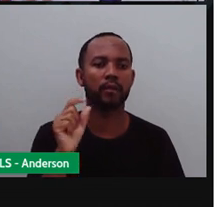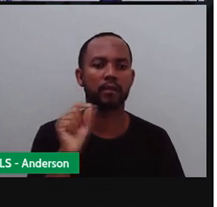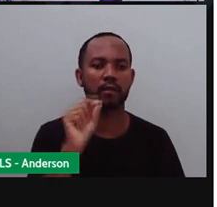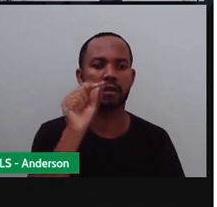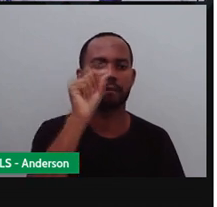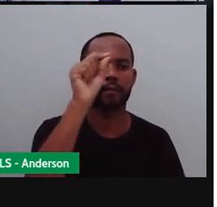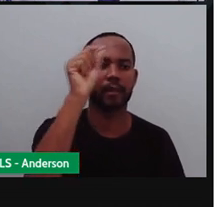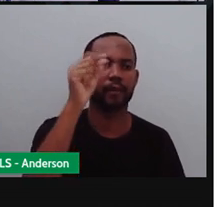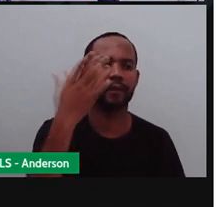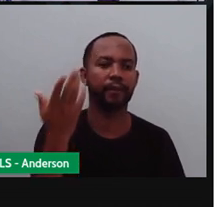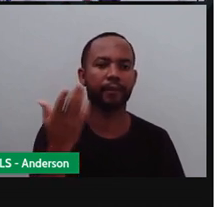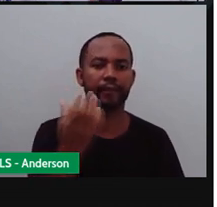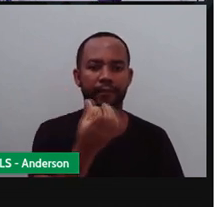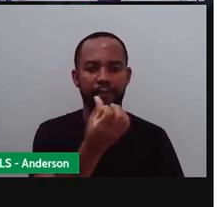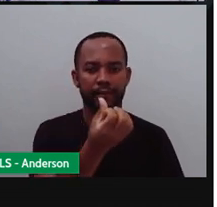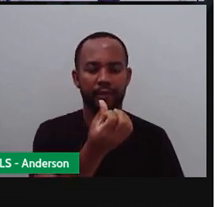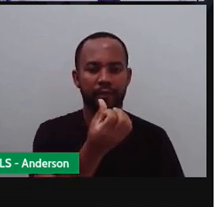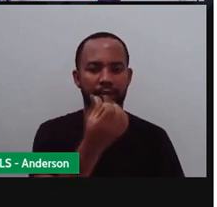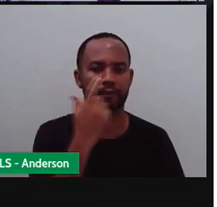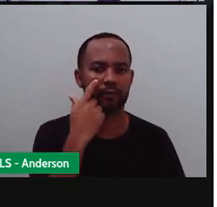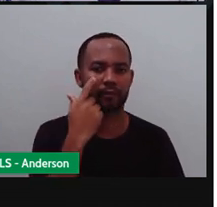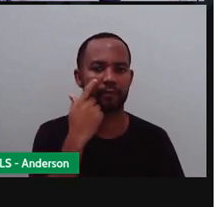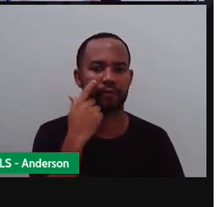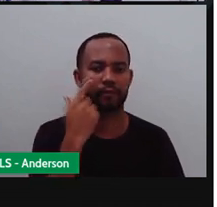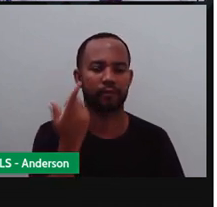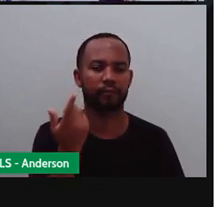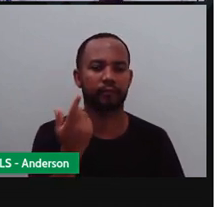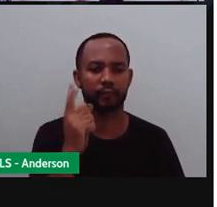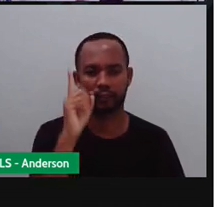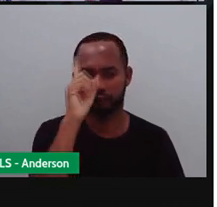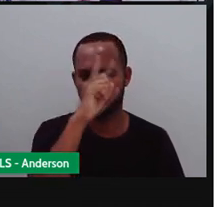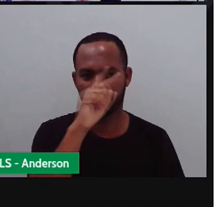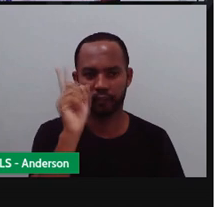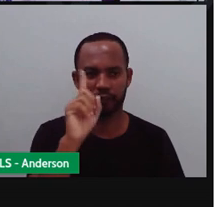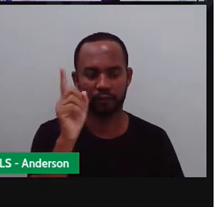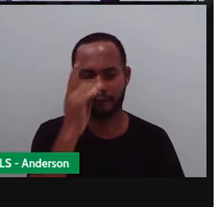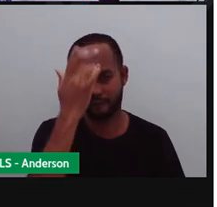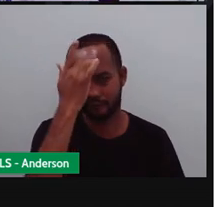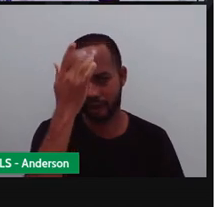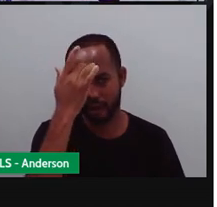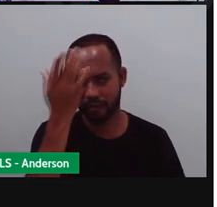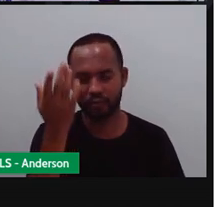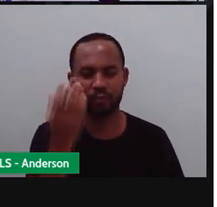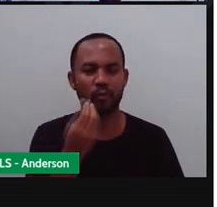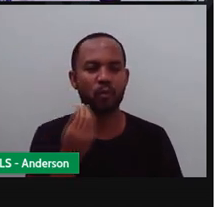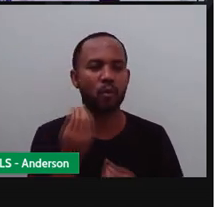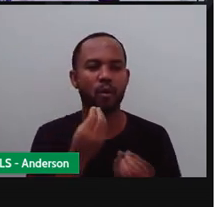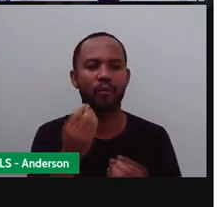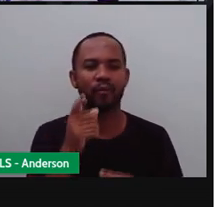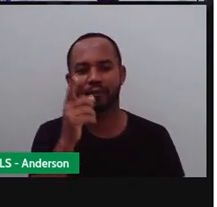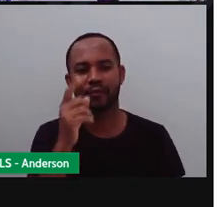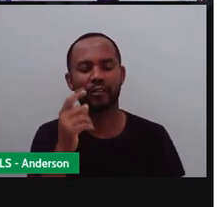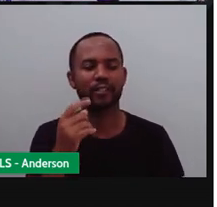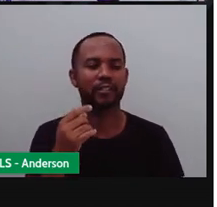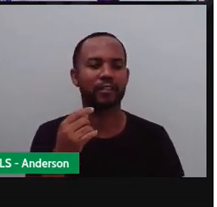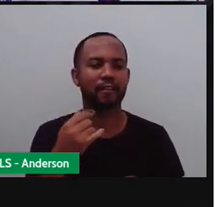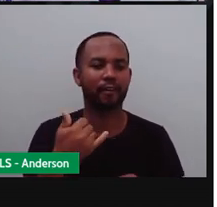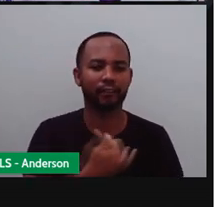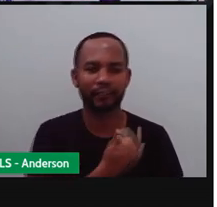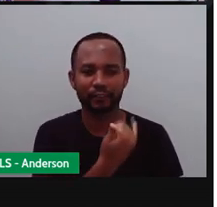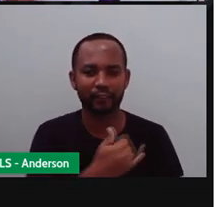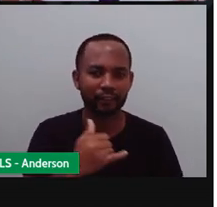Seis abelhas. Perceberam que não é difícil? Tudo é a estratégia que vocês vão utilizar. E aqui com a gente, né?